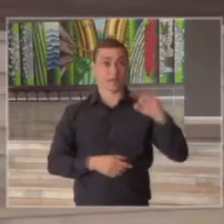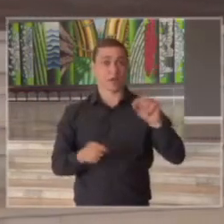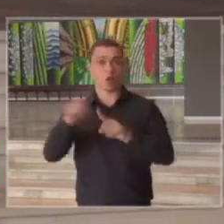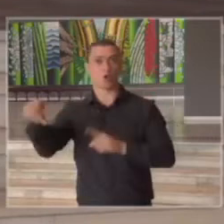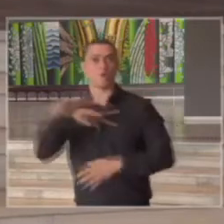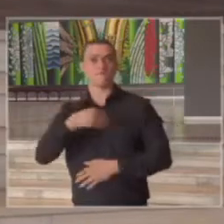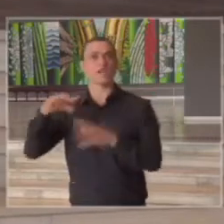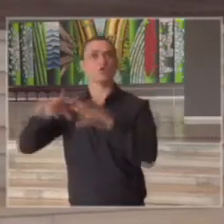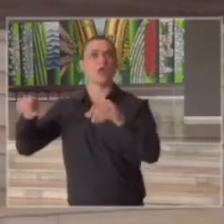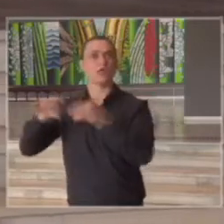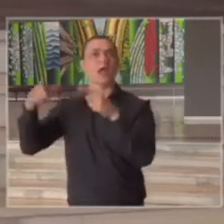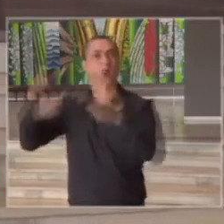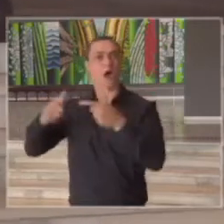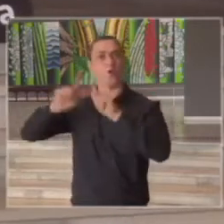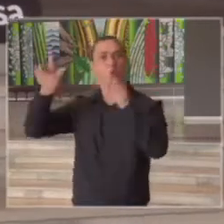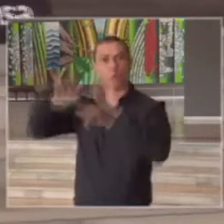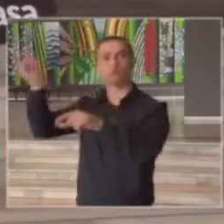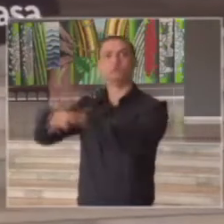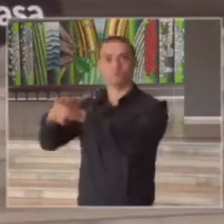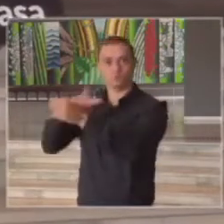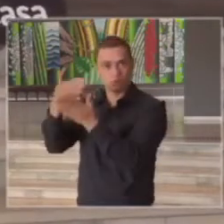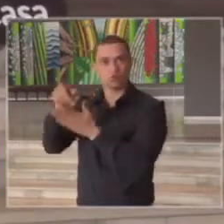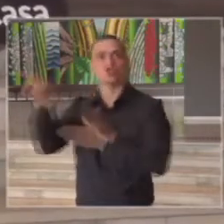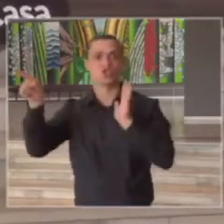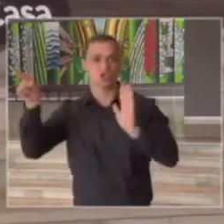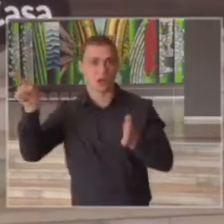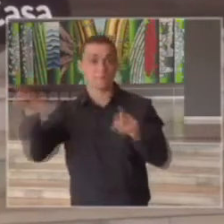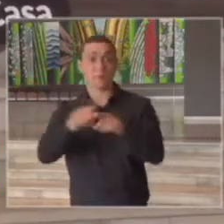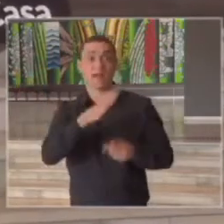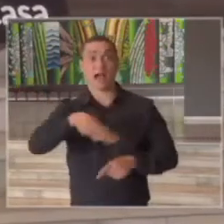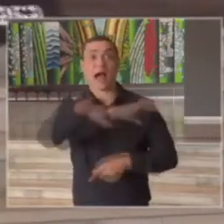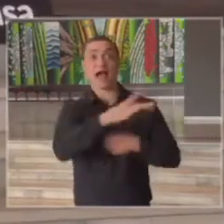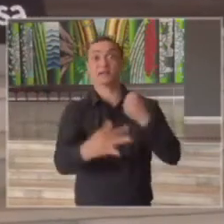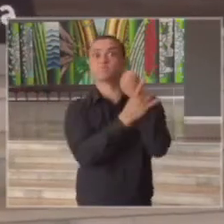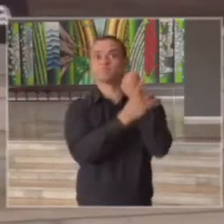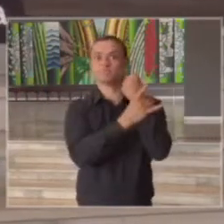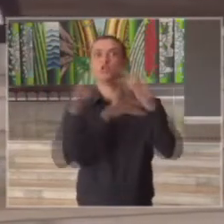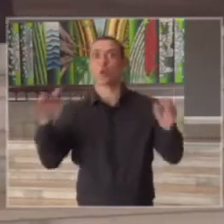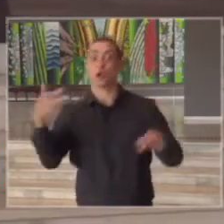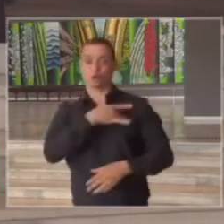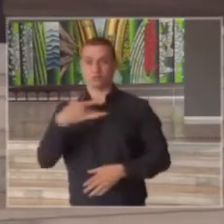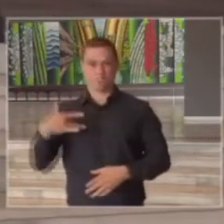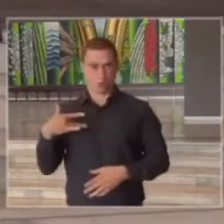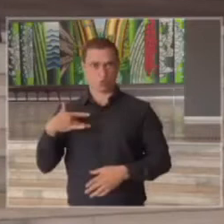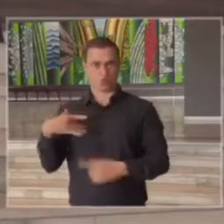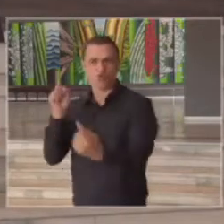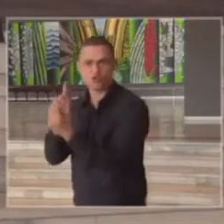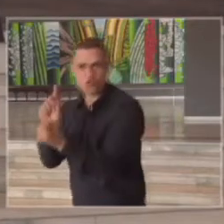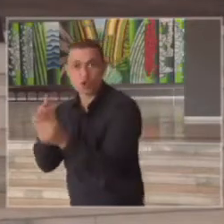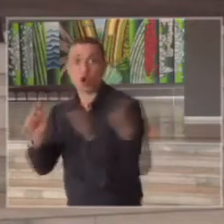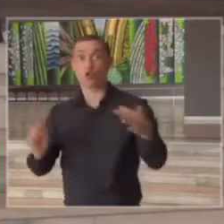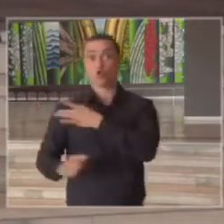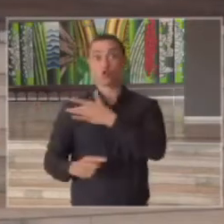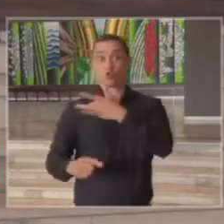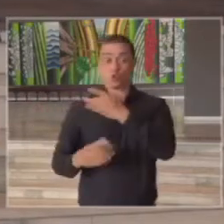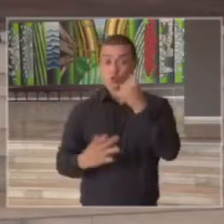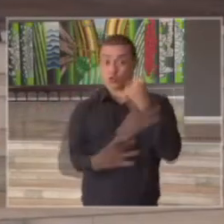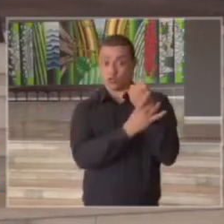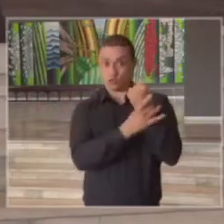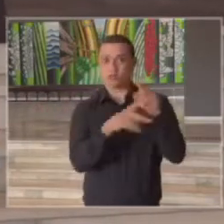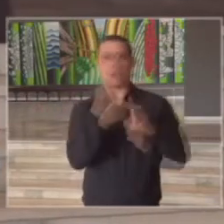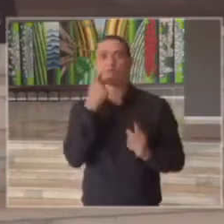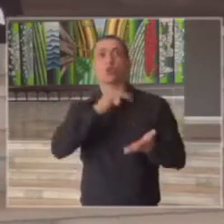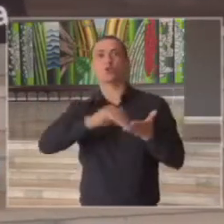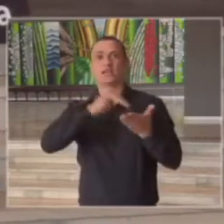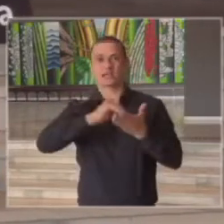em Guarulhos a segurança que como a saúde também está na linha de frente eu não mencionei o secretário